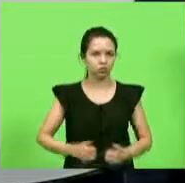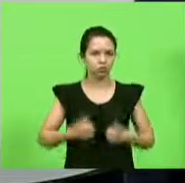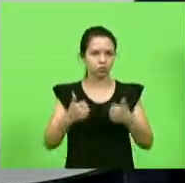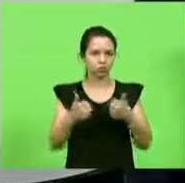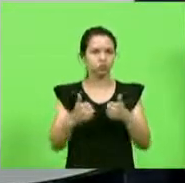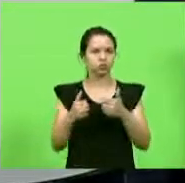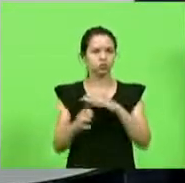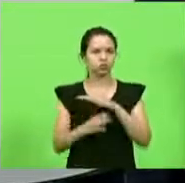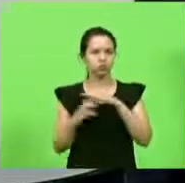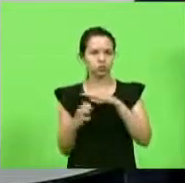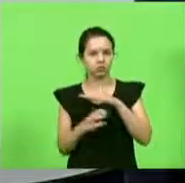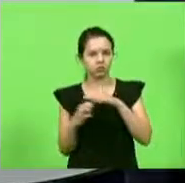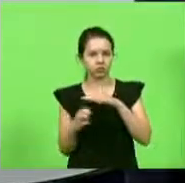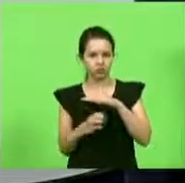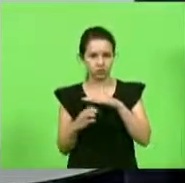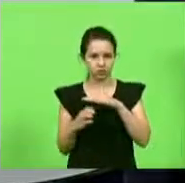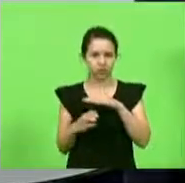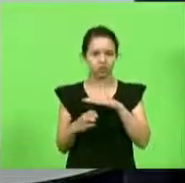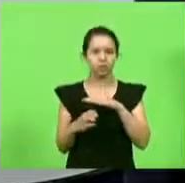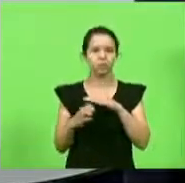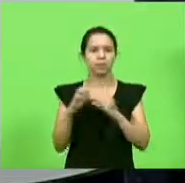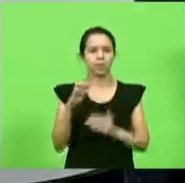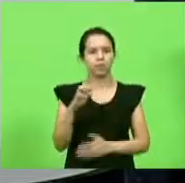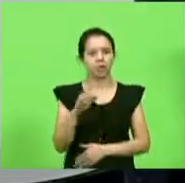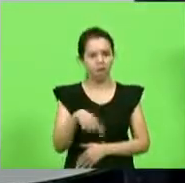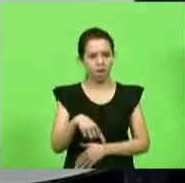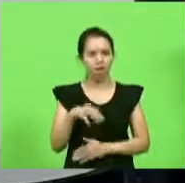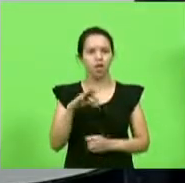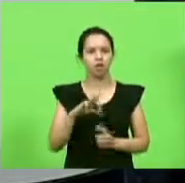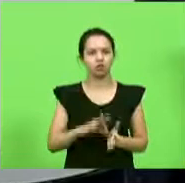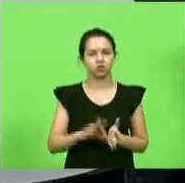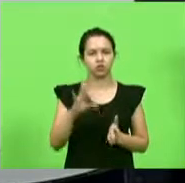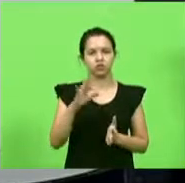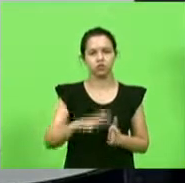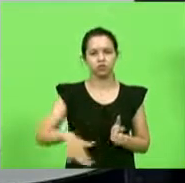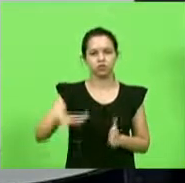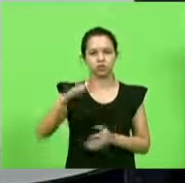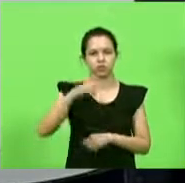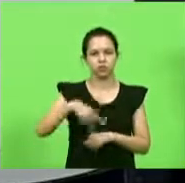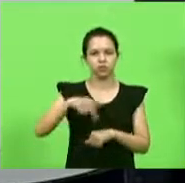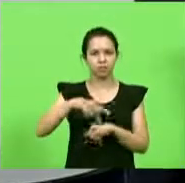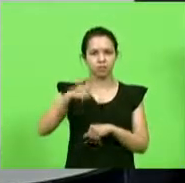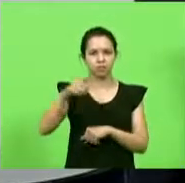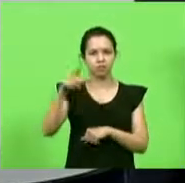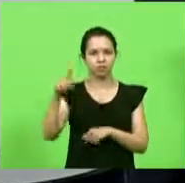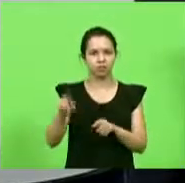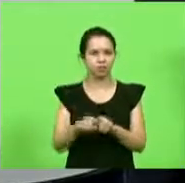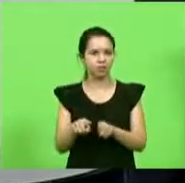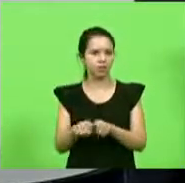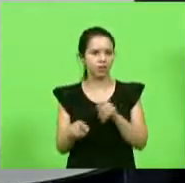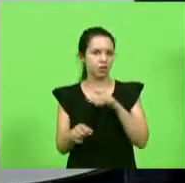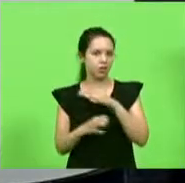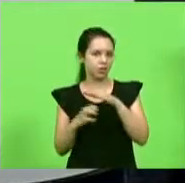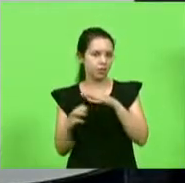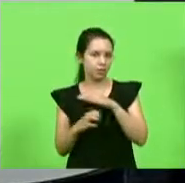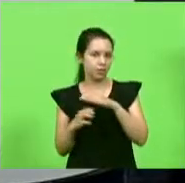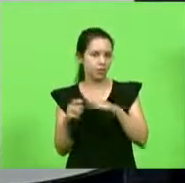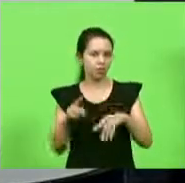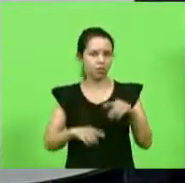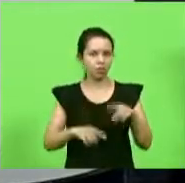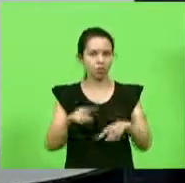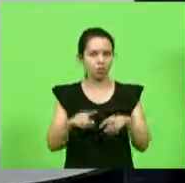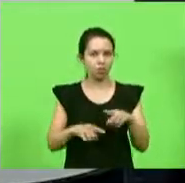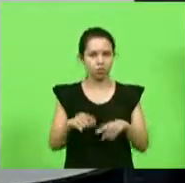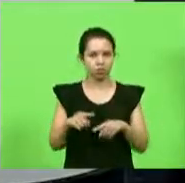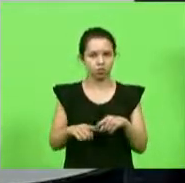caldeiraria que são referências internacionais empresa de autopeças que